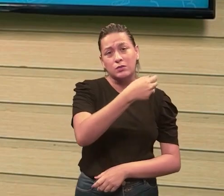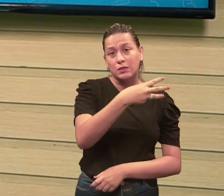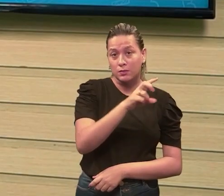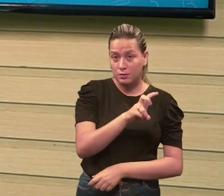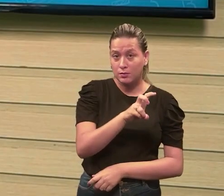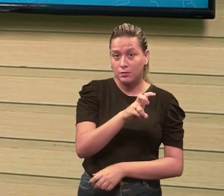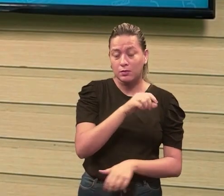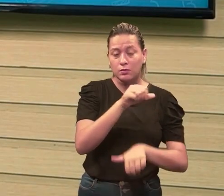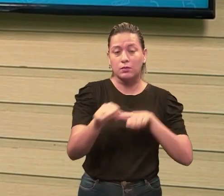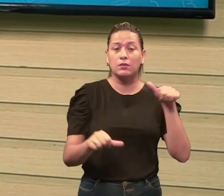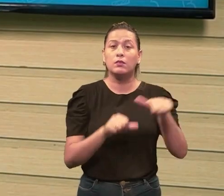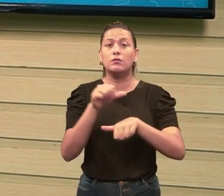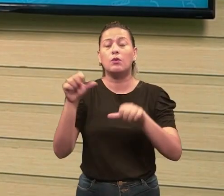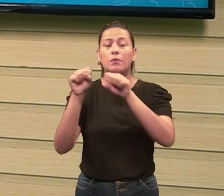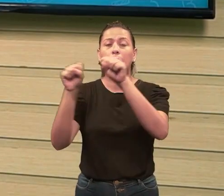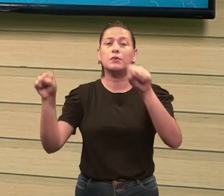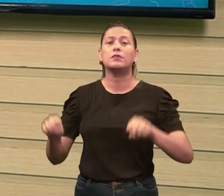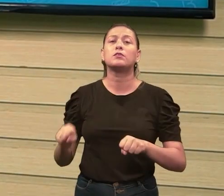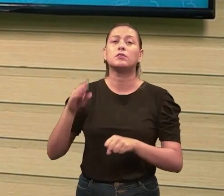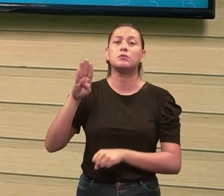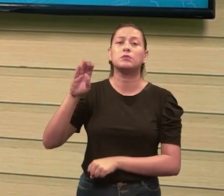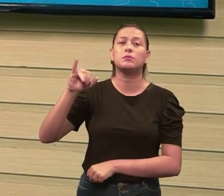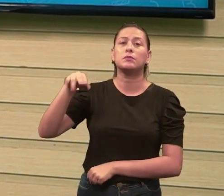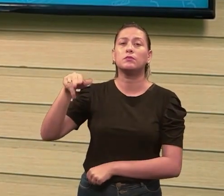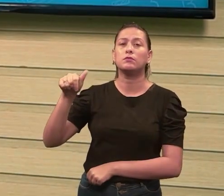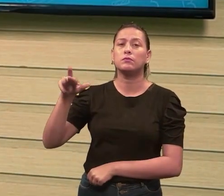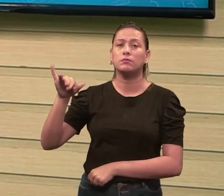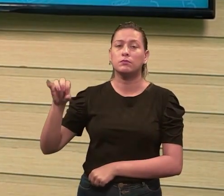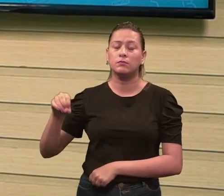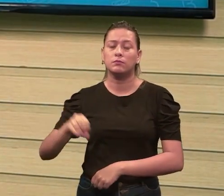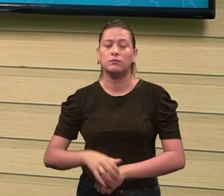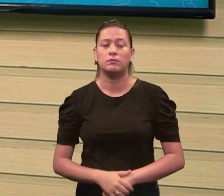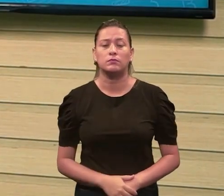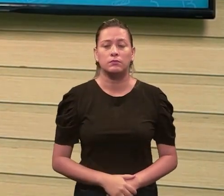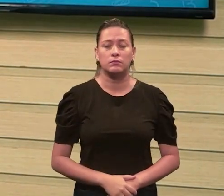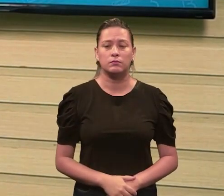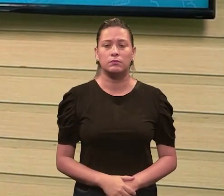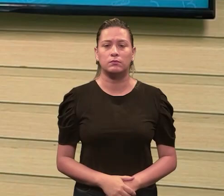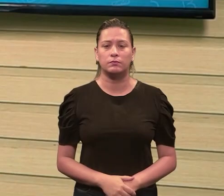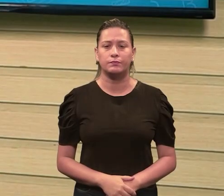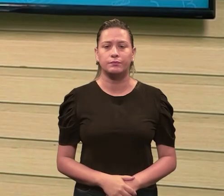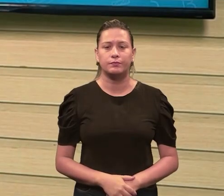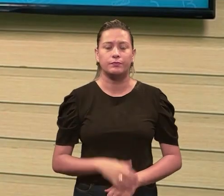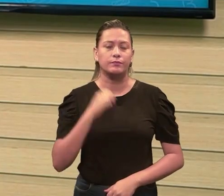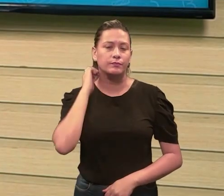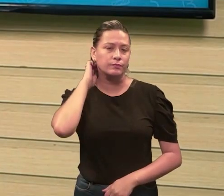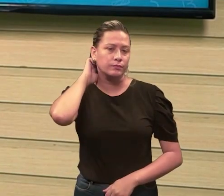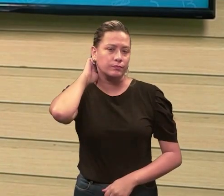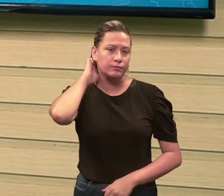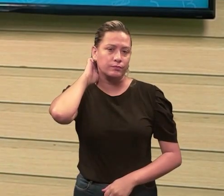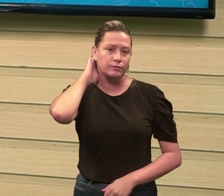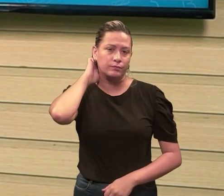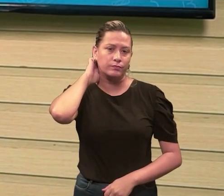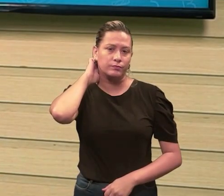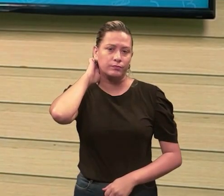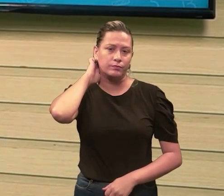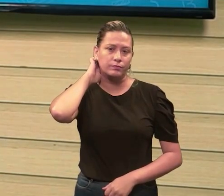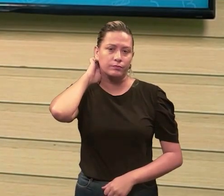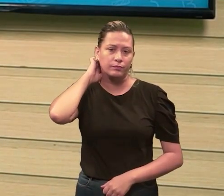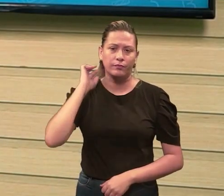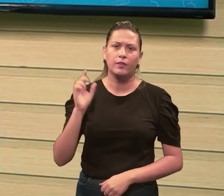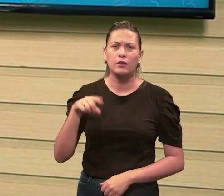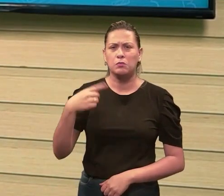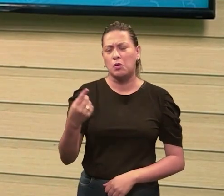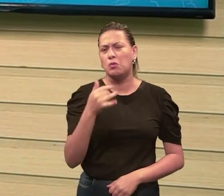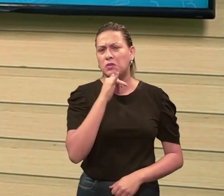135, em um número binário. Então, a gente vai fazer isso agora, tá? Aqui era outro